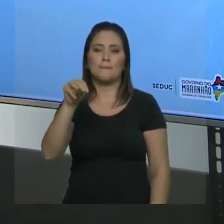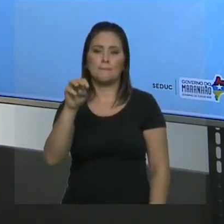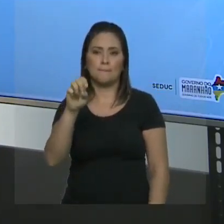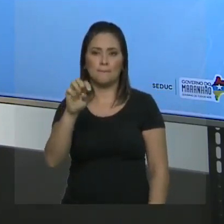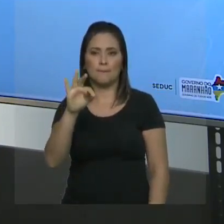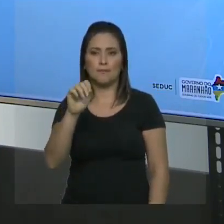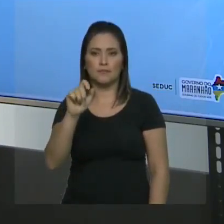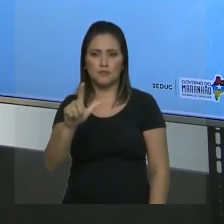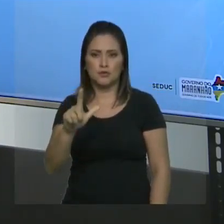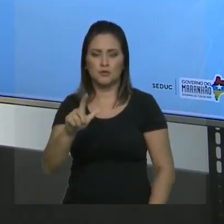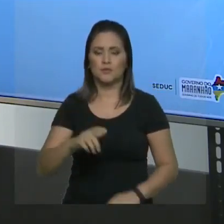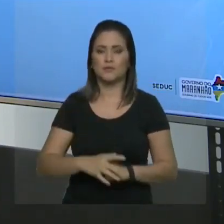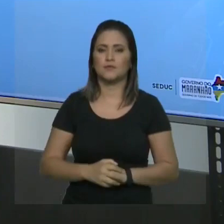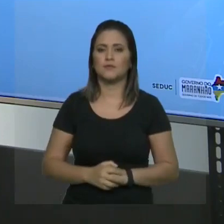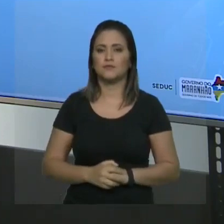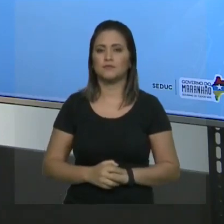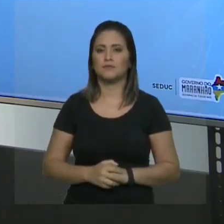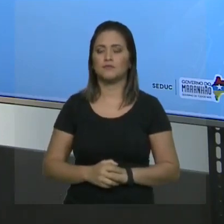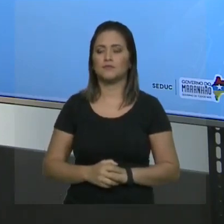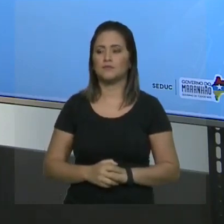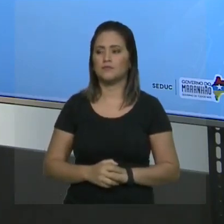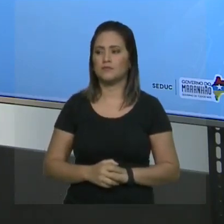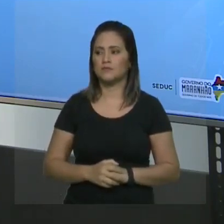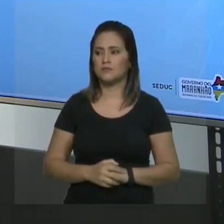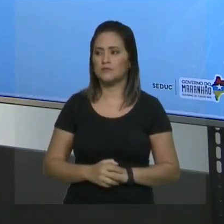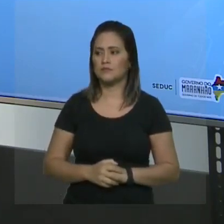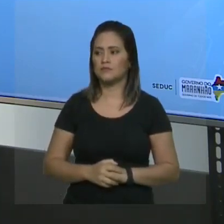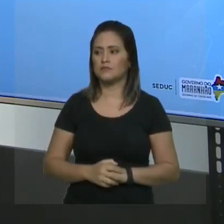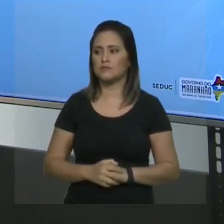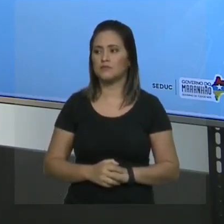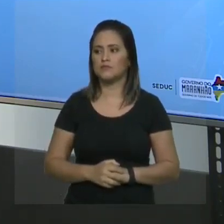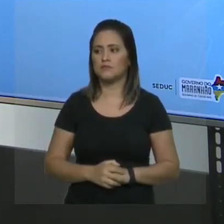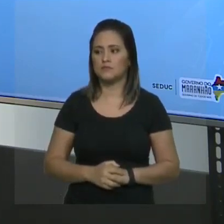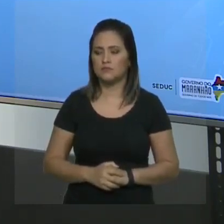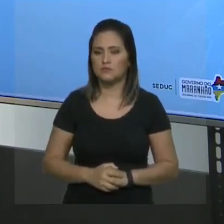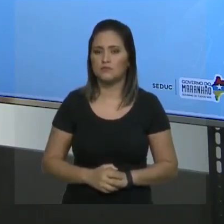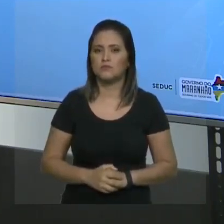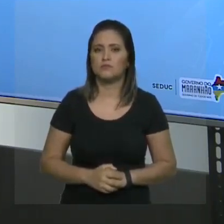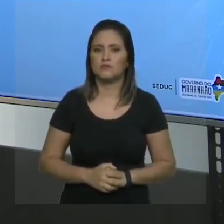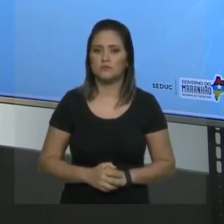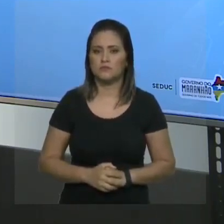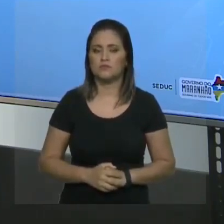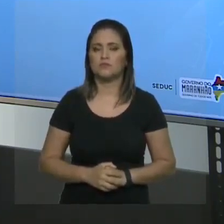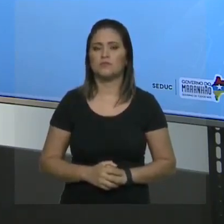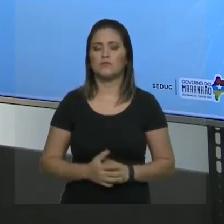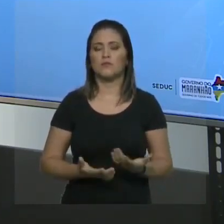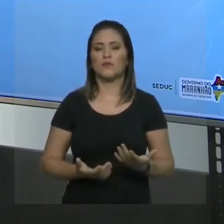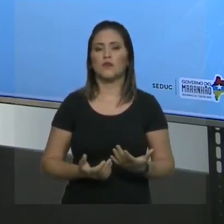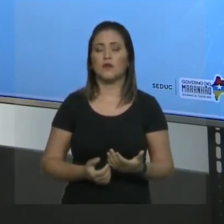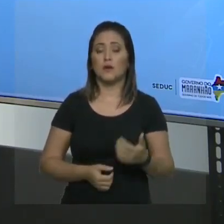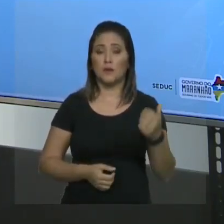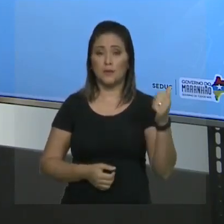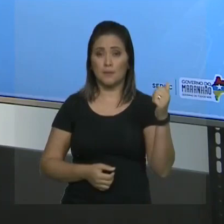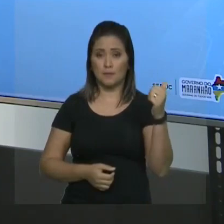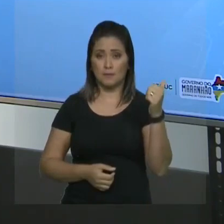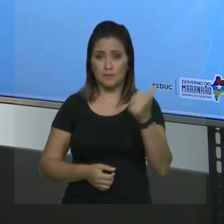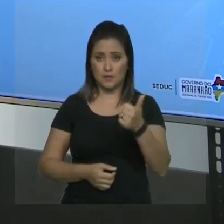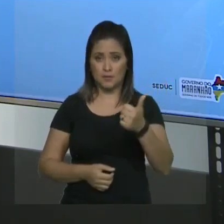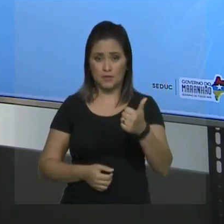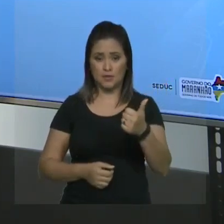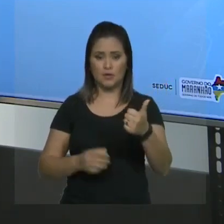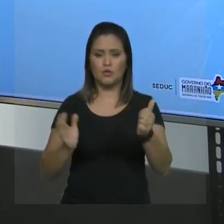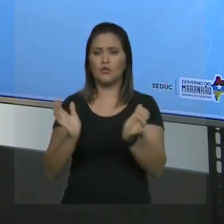a cadeia principal? Tudo bem. Segunda regra, numerar. Prioridade um, grupo funcional. Tem grupo funcional hidrocarboneto? Não.